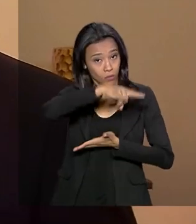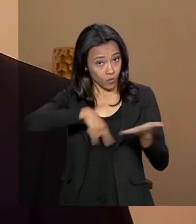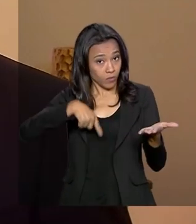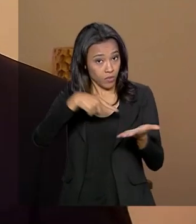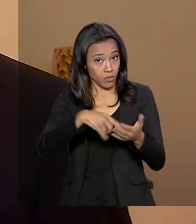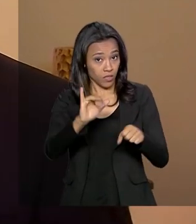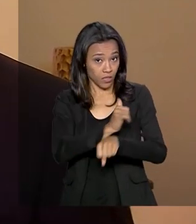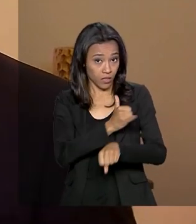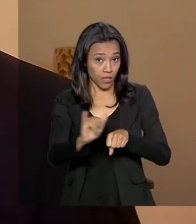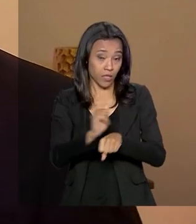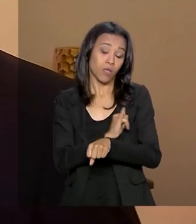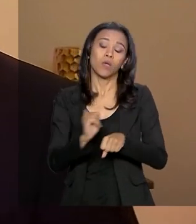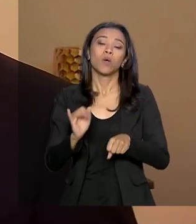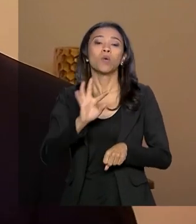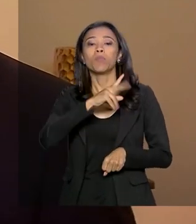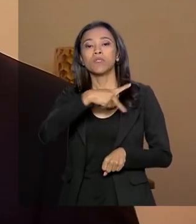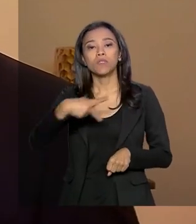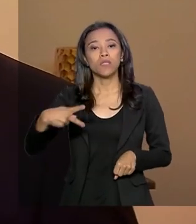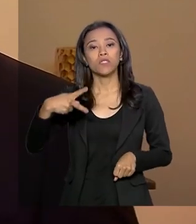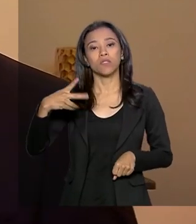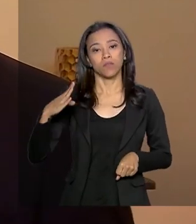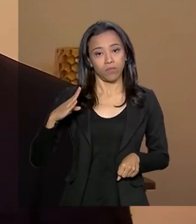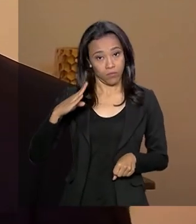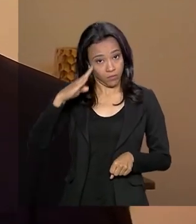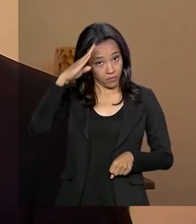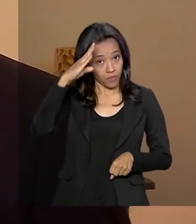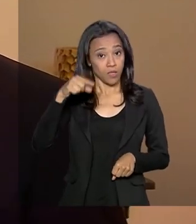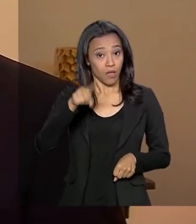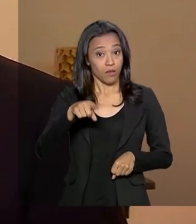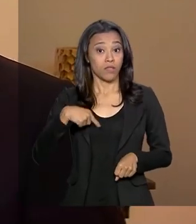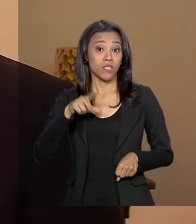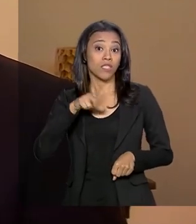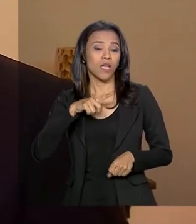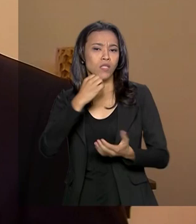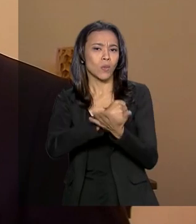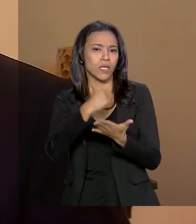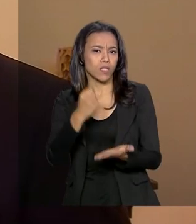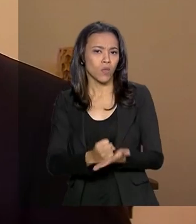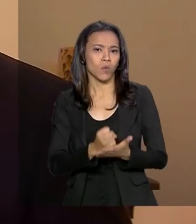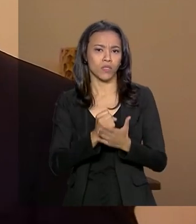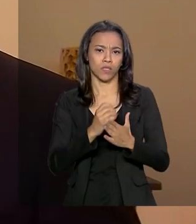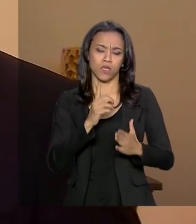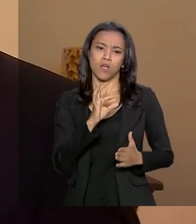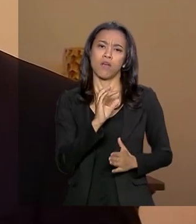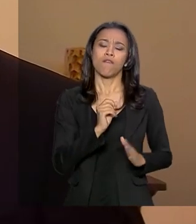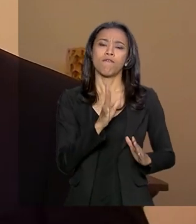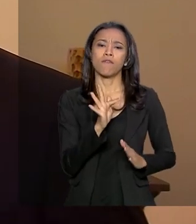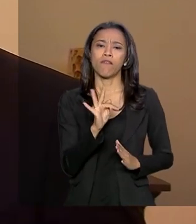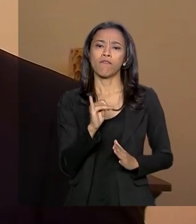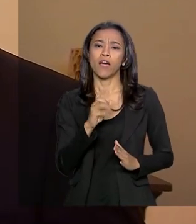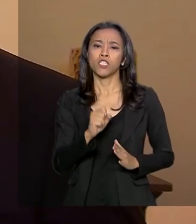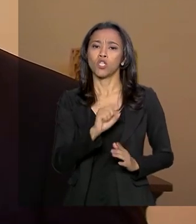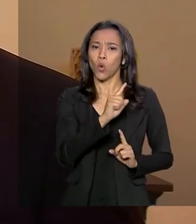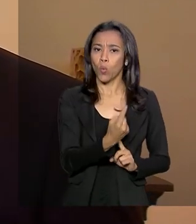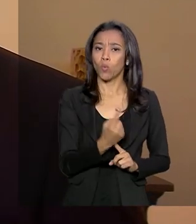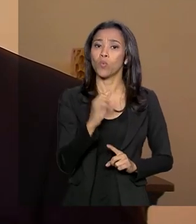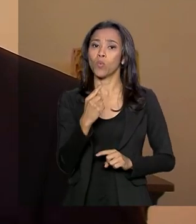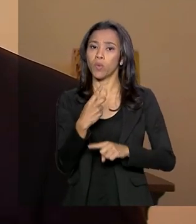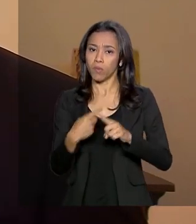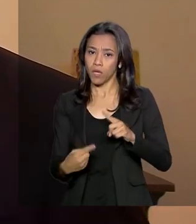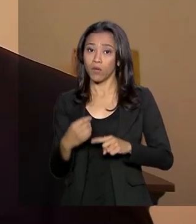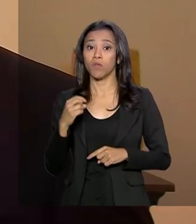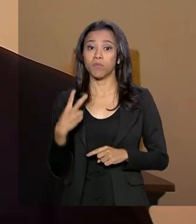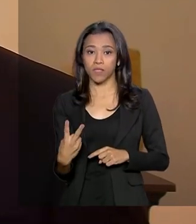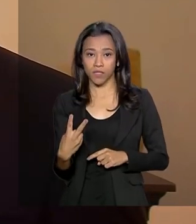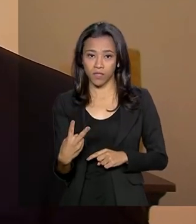federal, o presidente Jair Bolsonaro, destrava o programa e permite que as contratações da faixa 1,5 e faixa 2 ocorram até o final